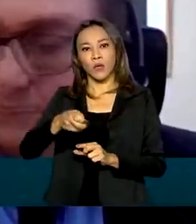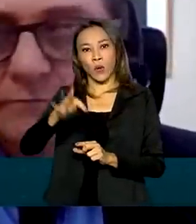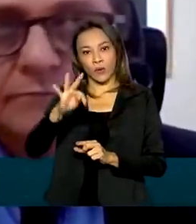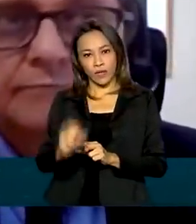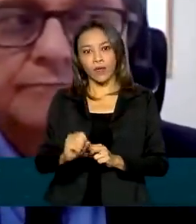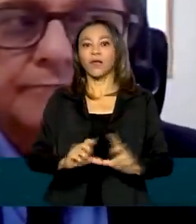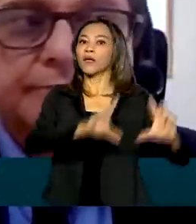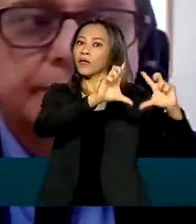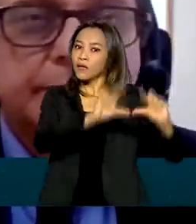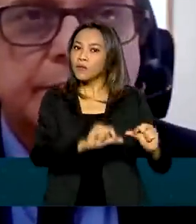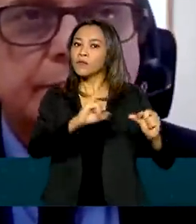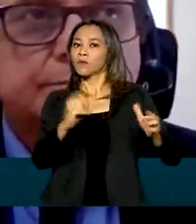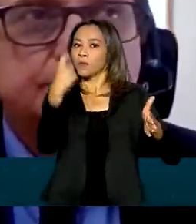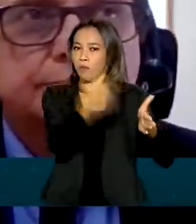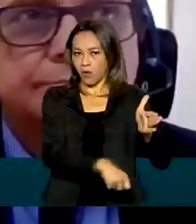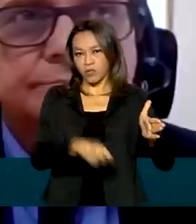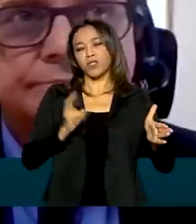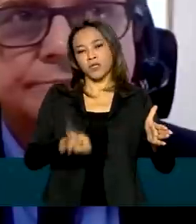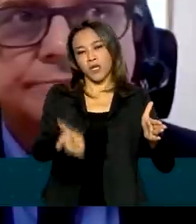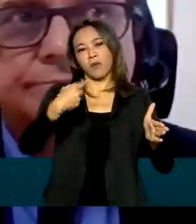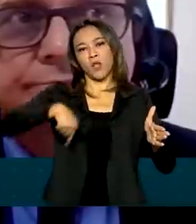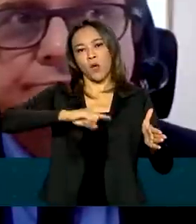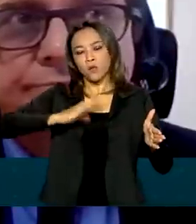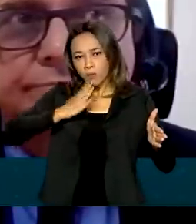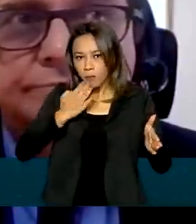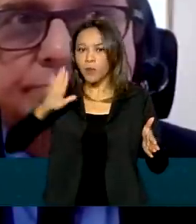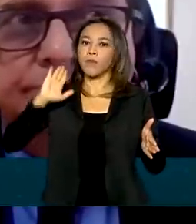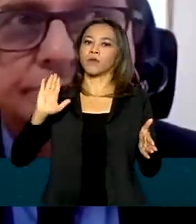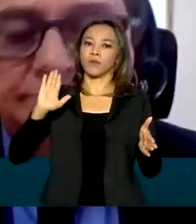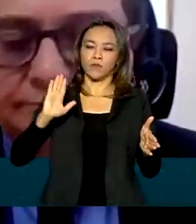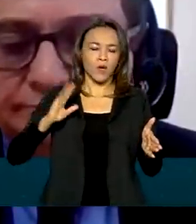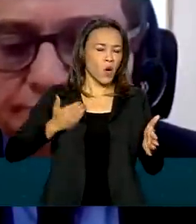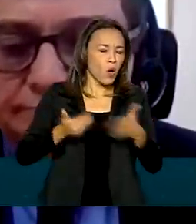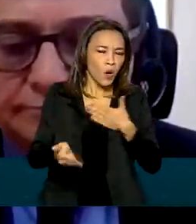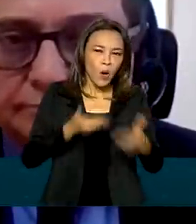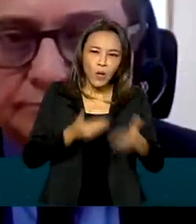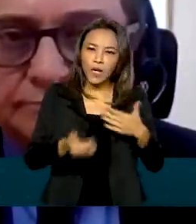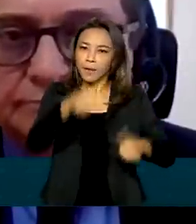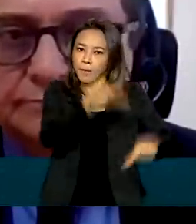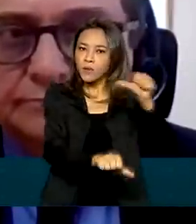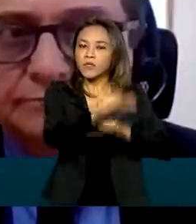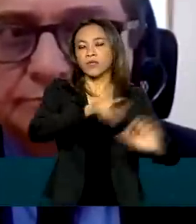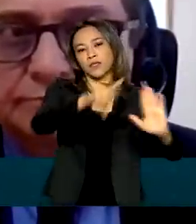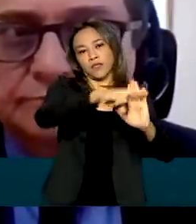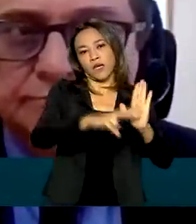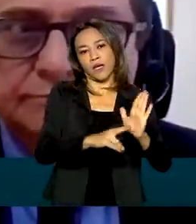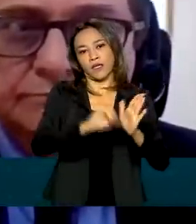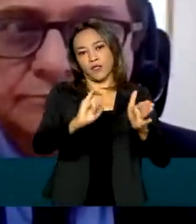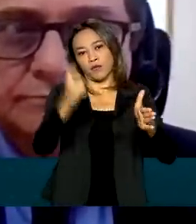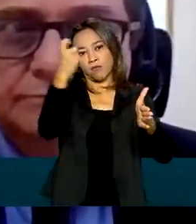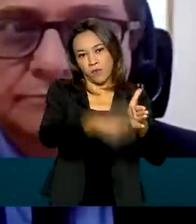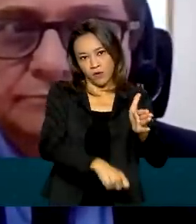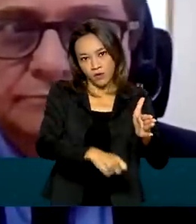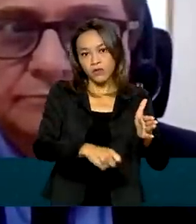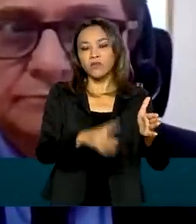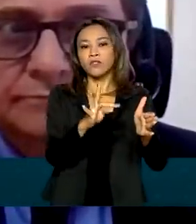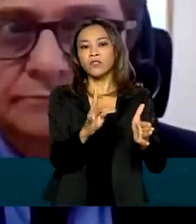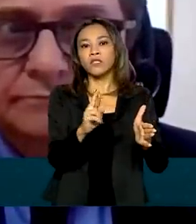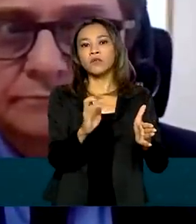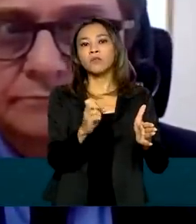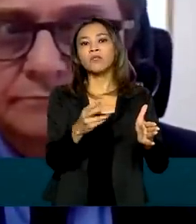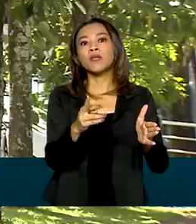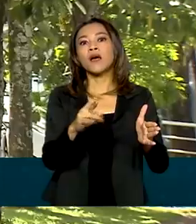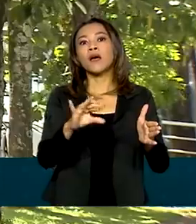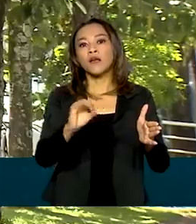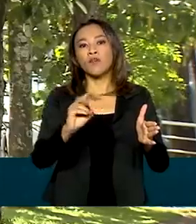como sempre prometemos, que qualquer reforma tributária nossa reduziria